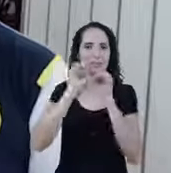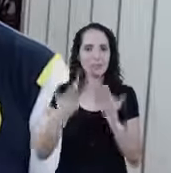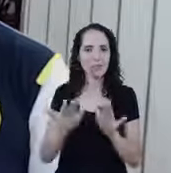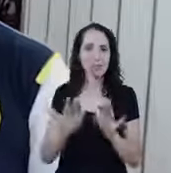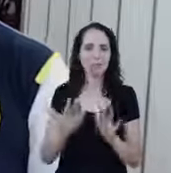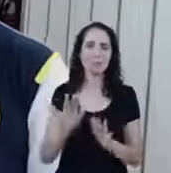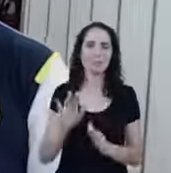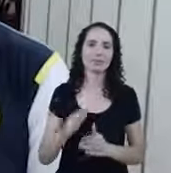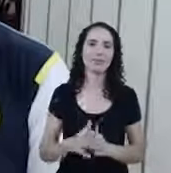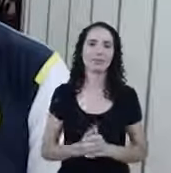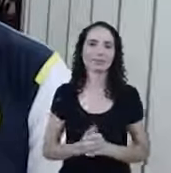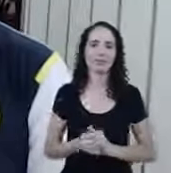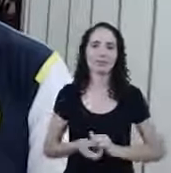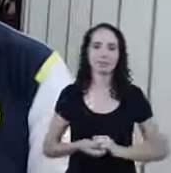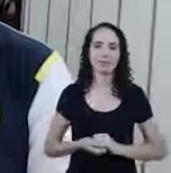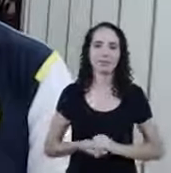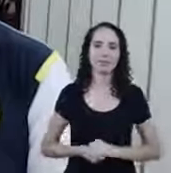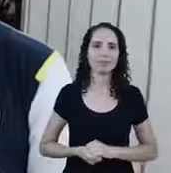a próxima